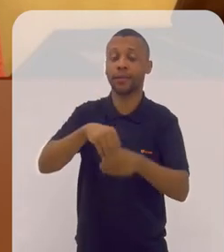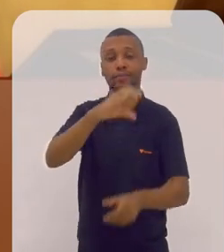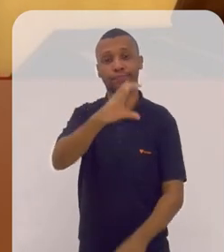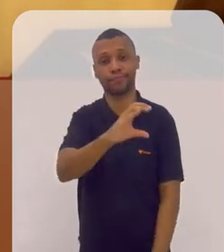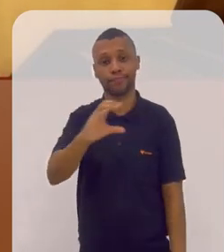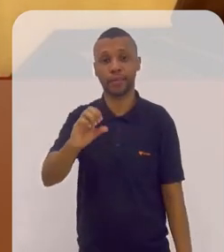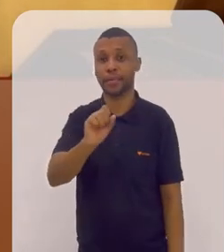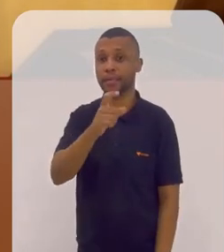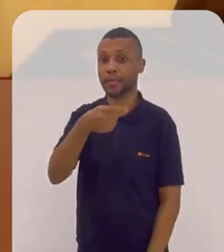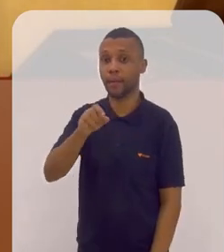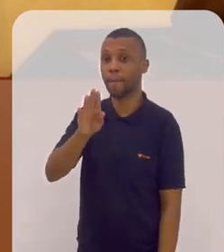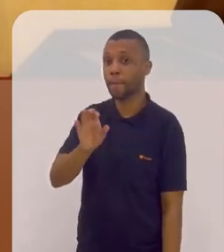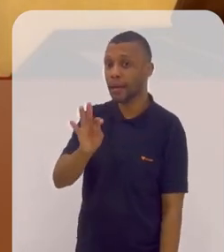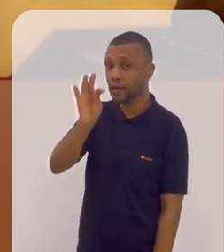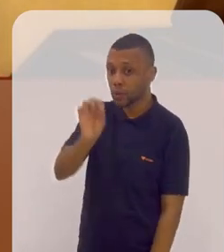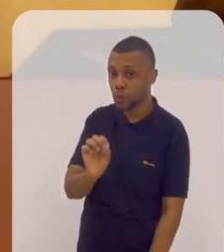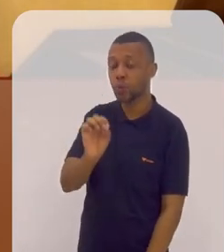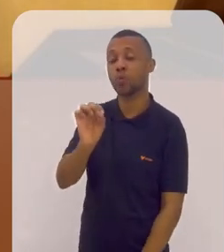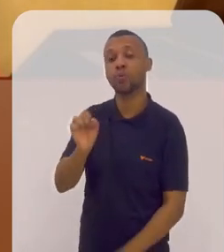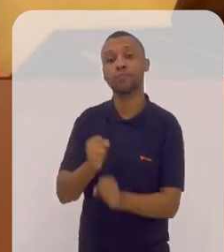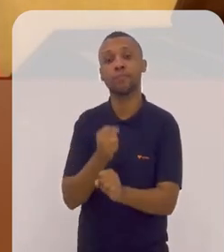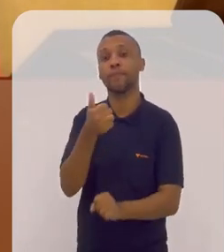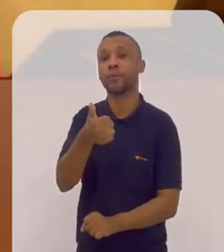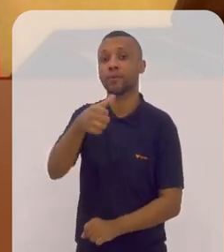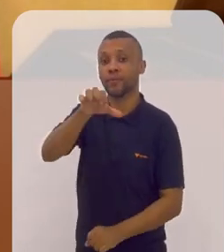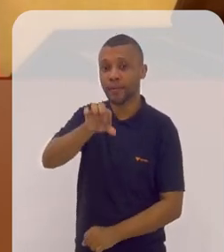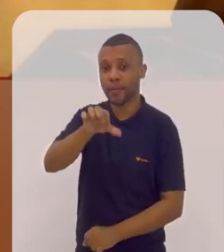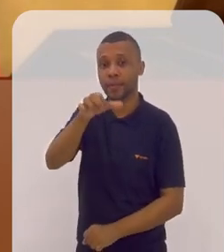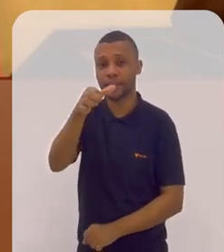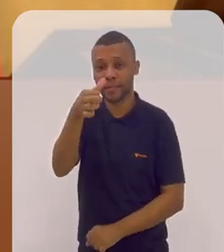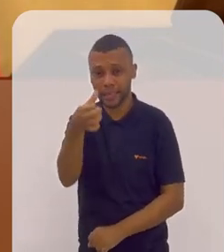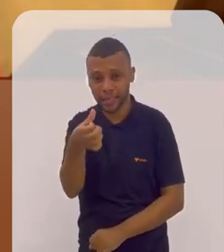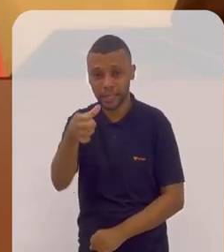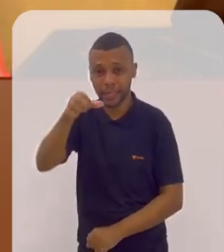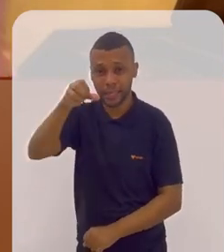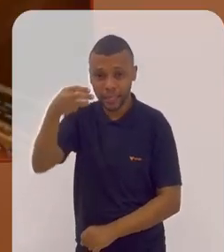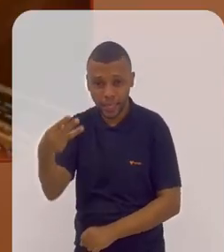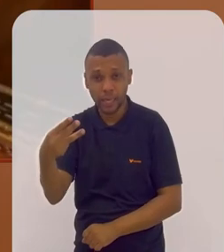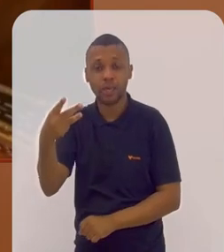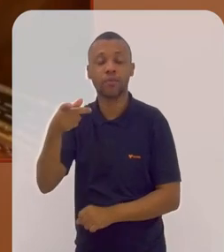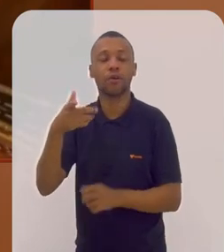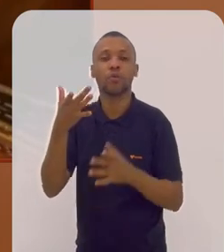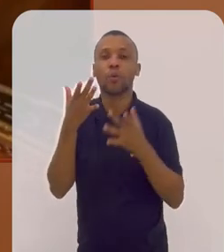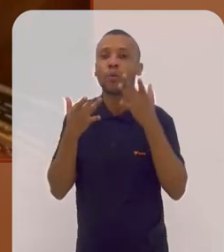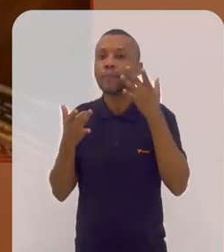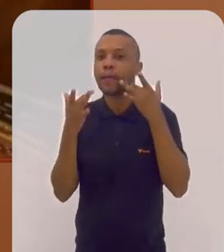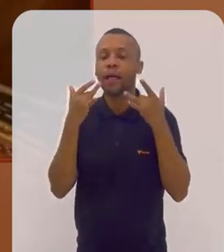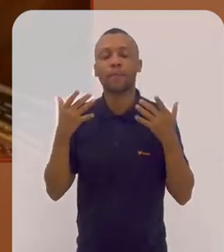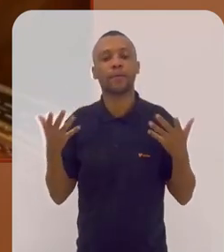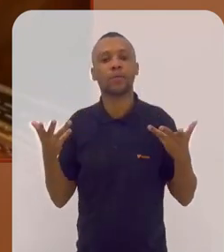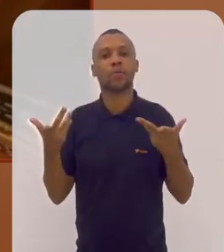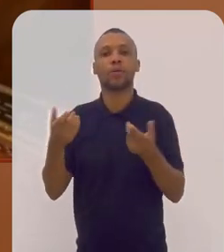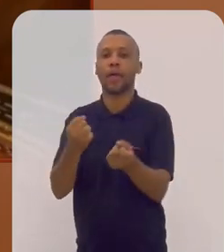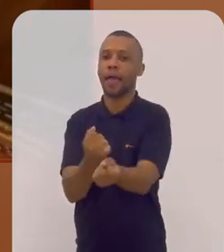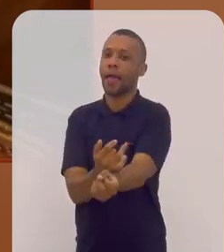Mosteiro de São Bento com Antônio Menezes em 1993, foi um dos espetáculos mais